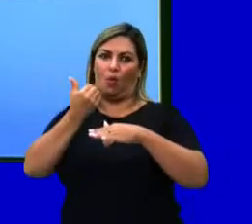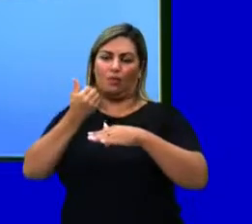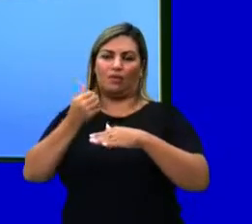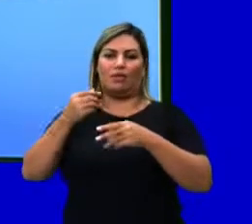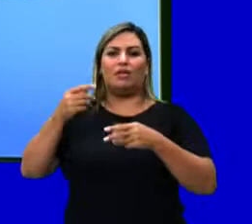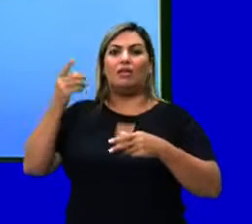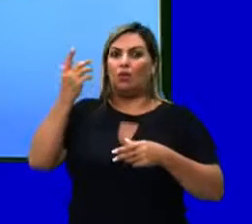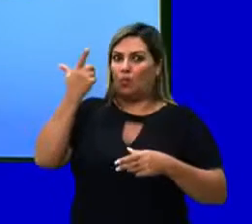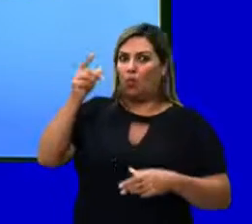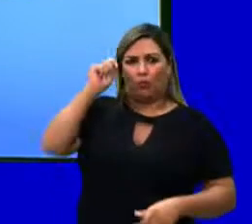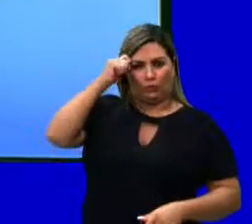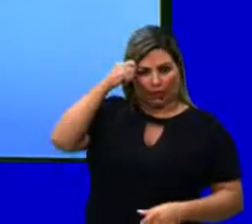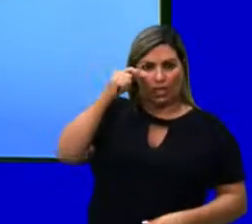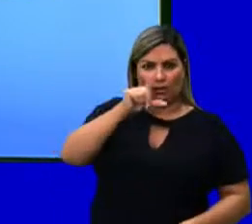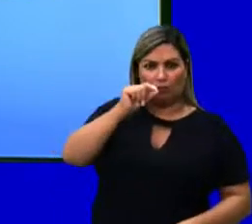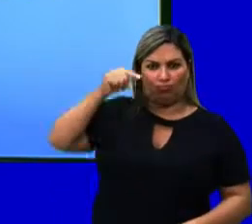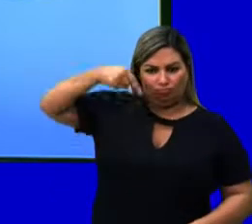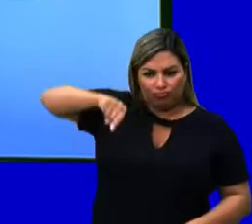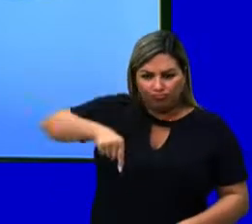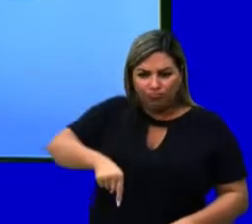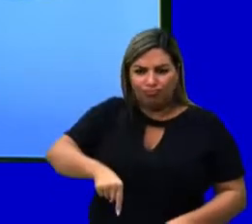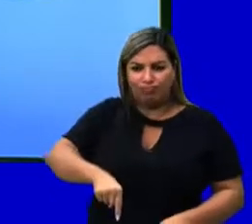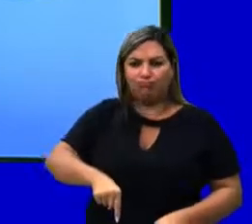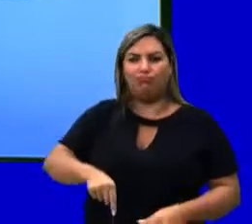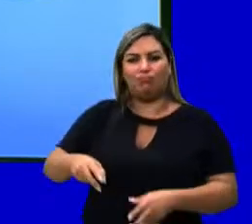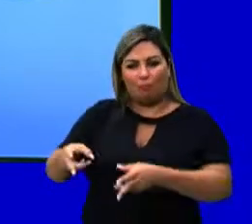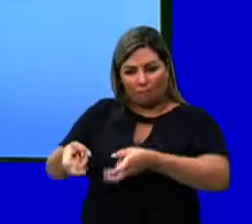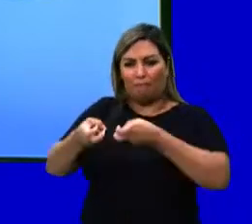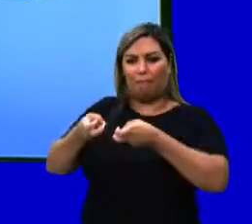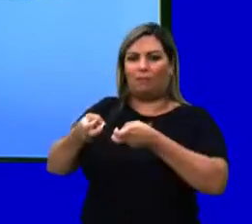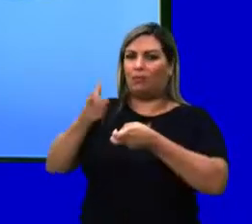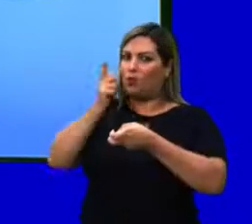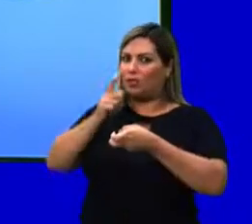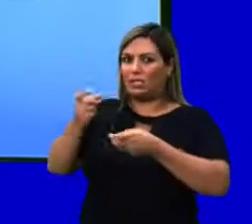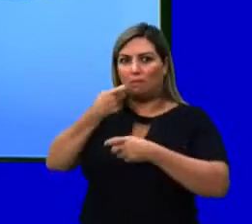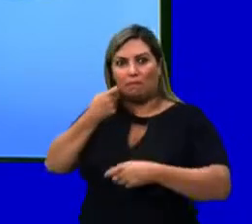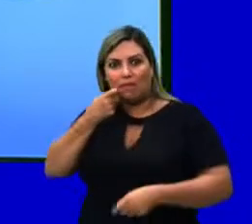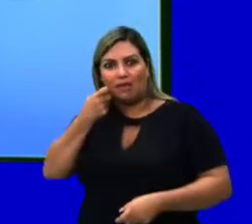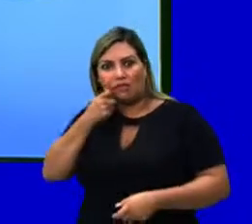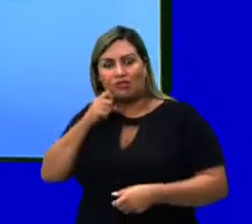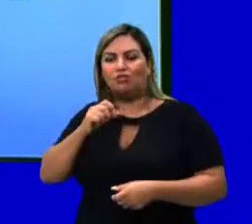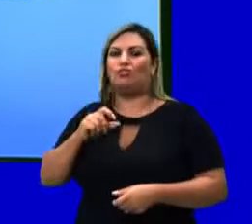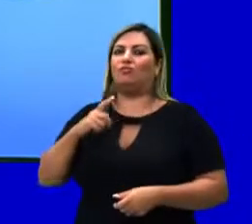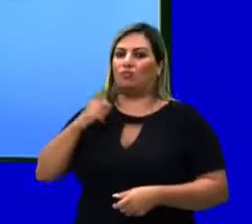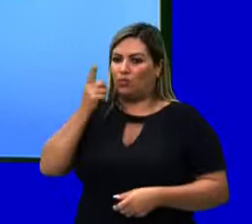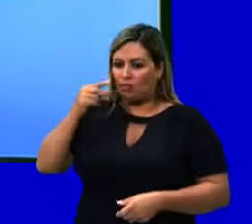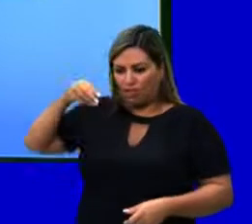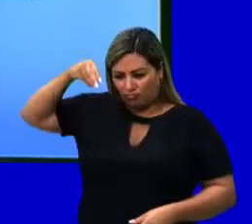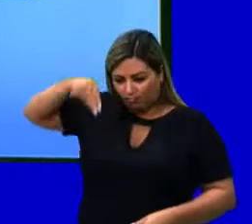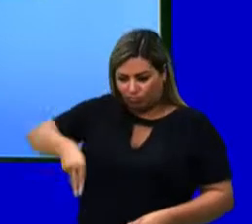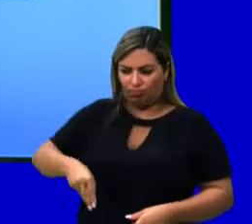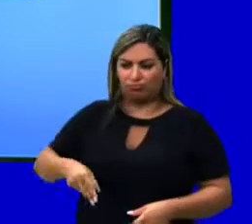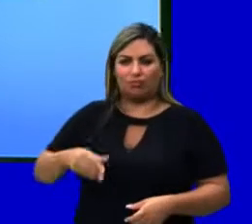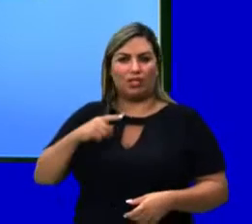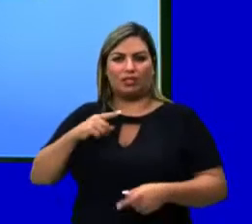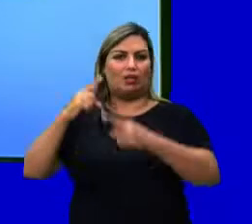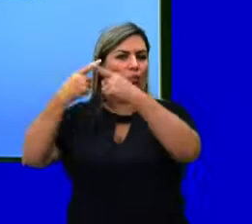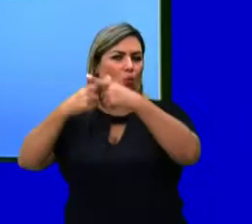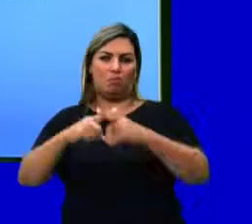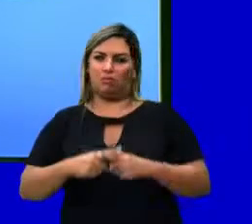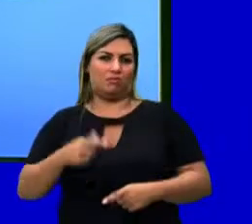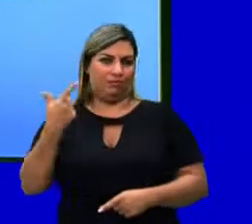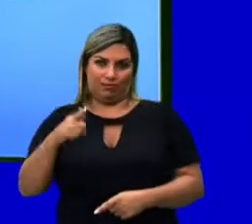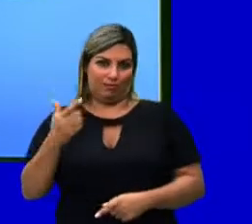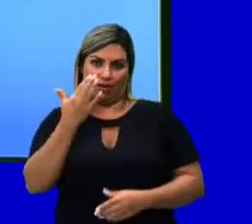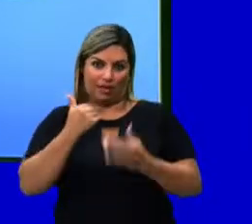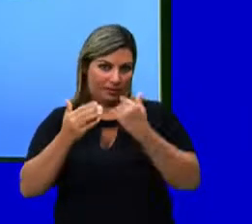negro, ele mergulha, vai mais fundo, para pegar ali peixes. Então, eles conseguem conviver sem competir muito ali